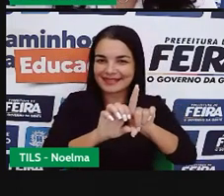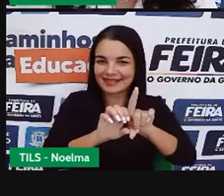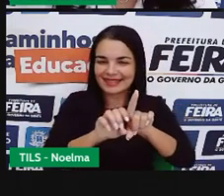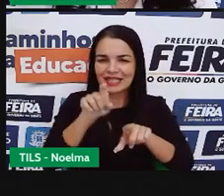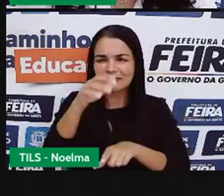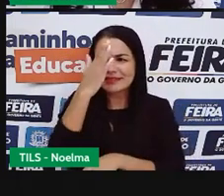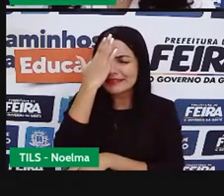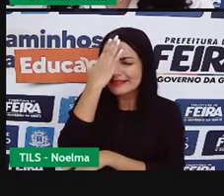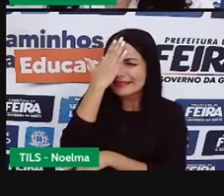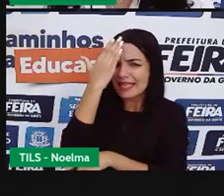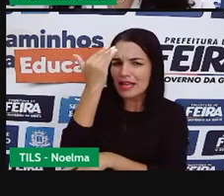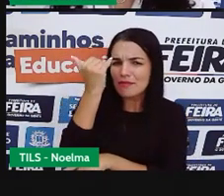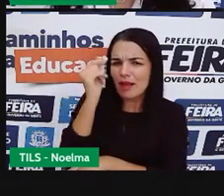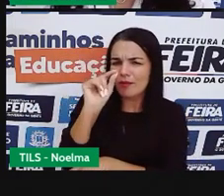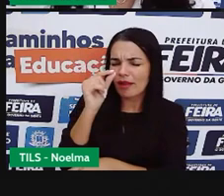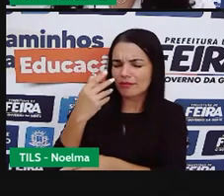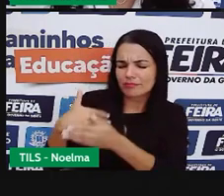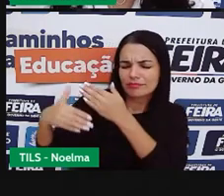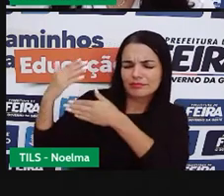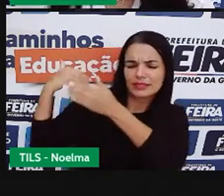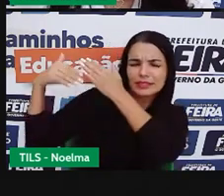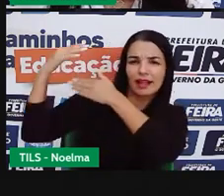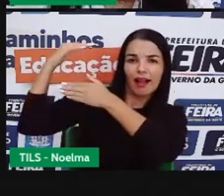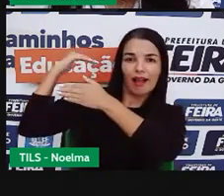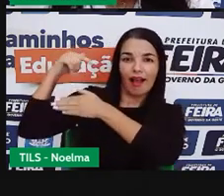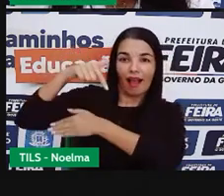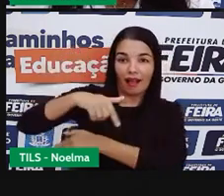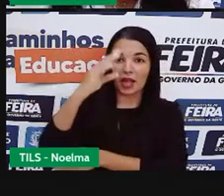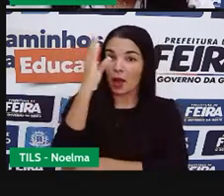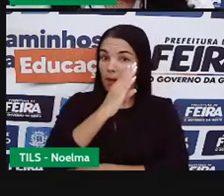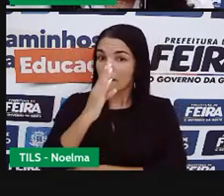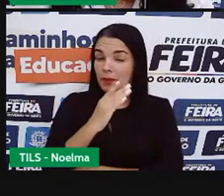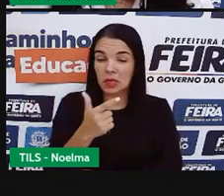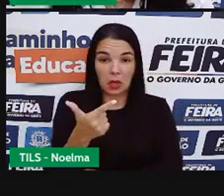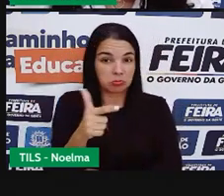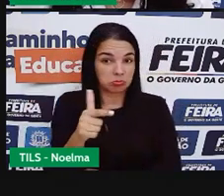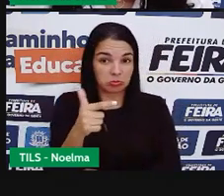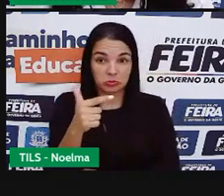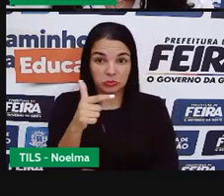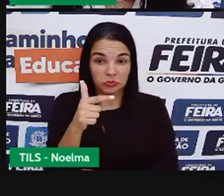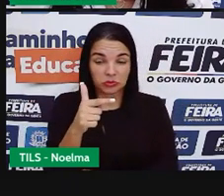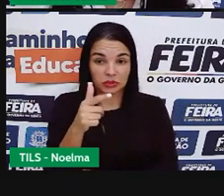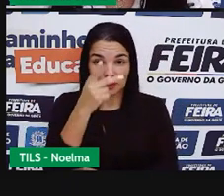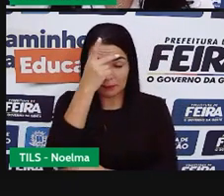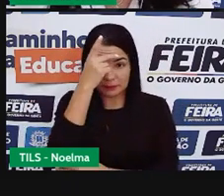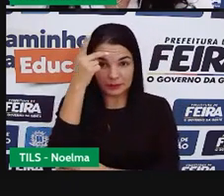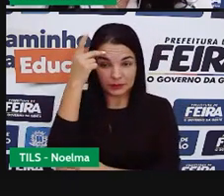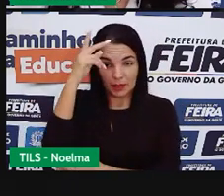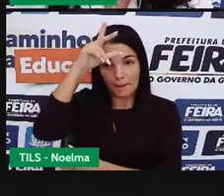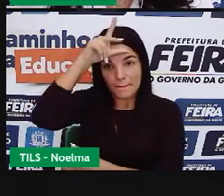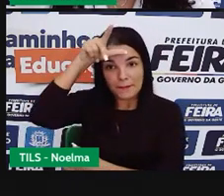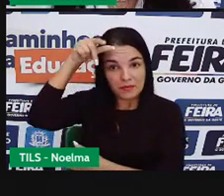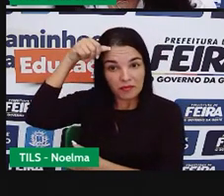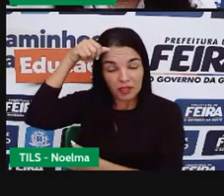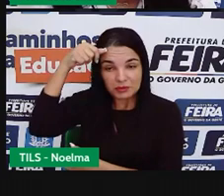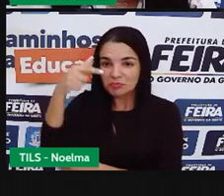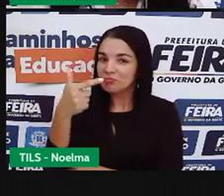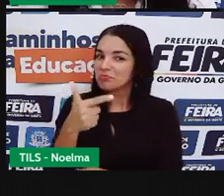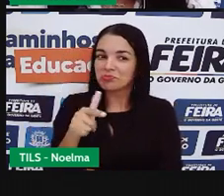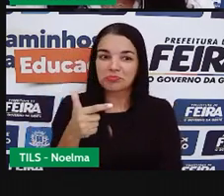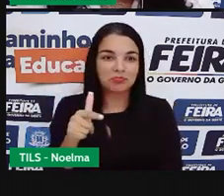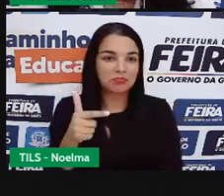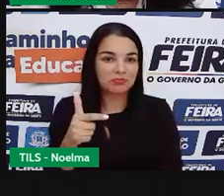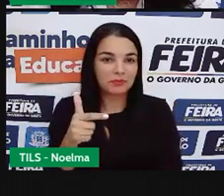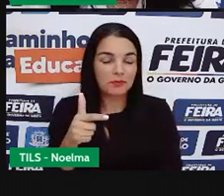Você sabia que antigamente no Brasil não existia o cargo de prefeito? Pois é, esse